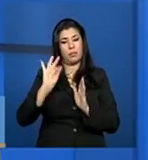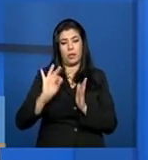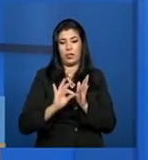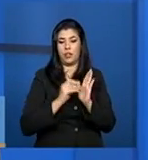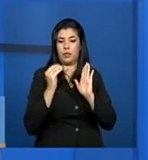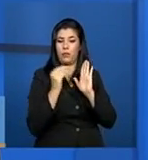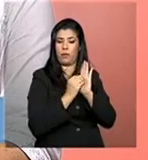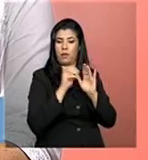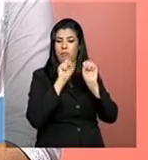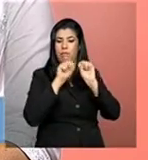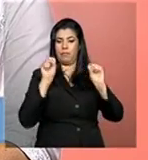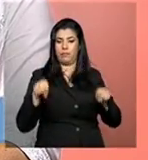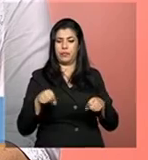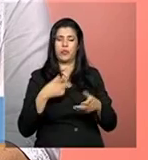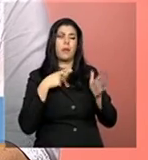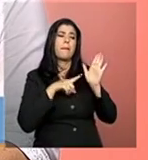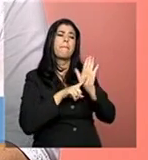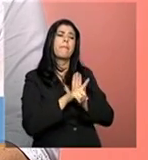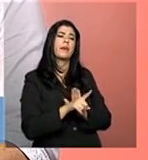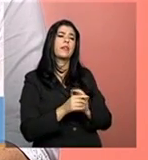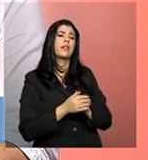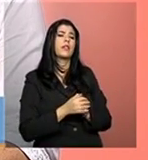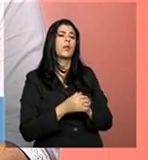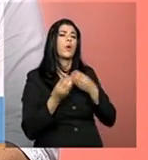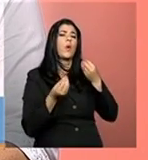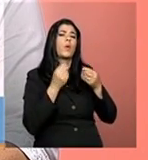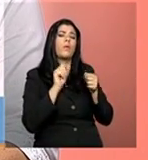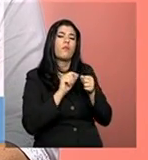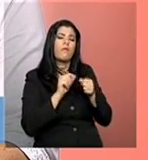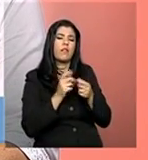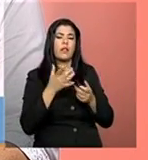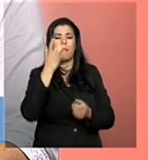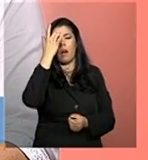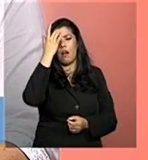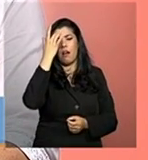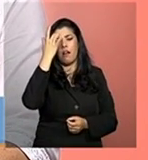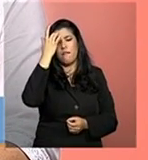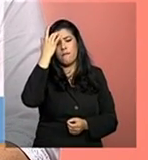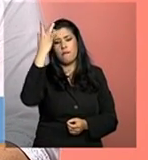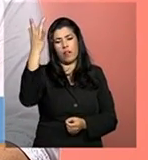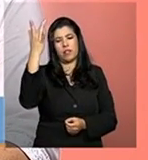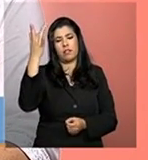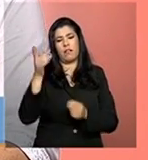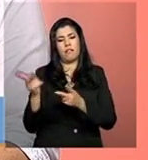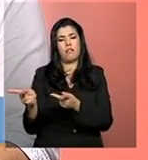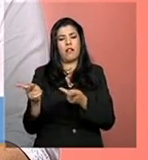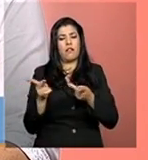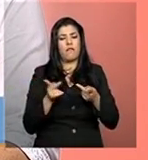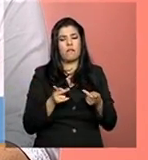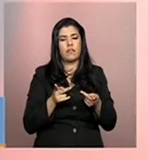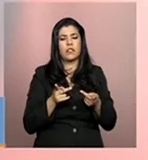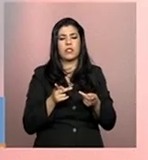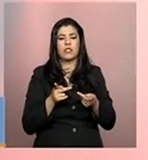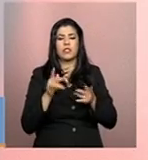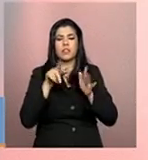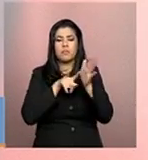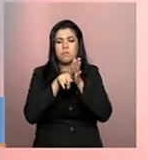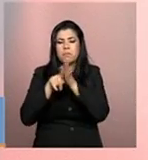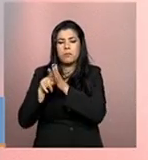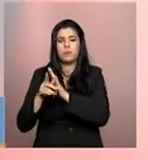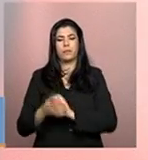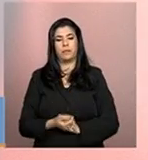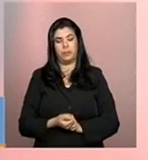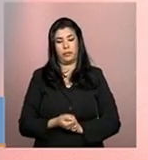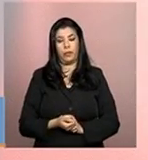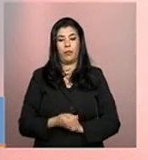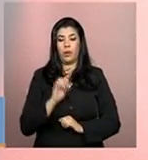o que a entidade pode fazer para facilitar a coleta de informações durante essa visita técnica? Um primeiro ponto que é